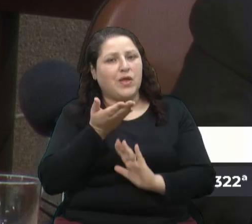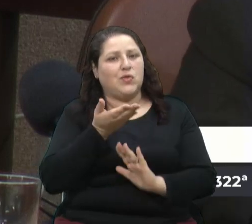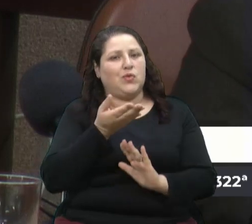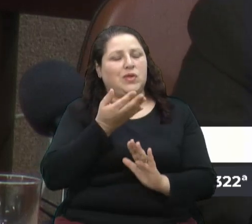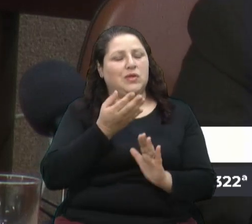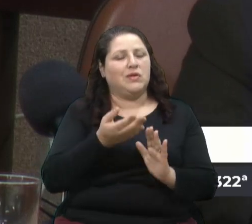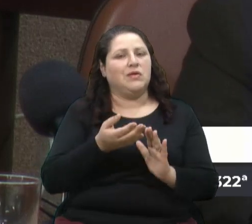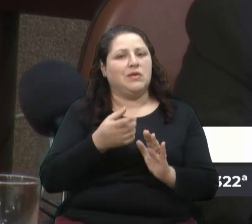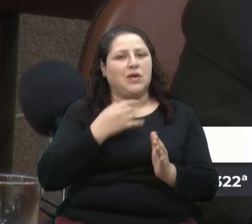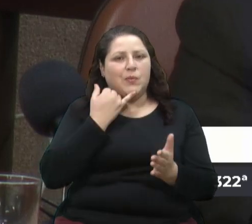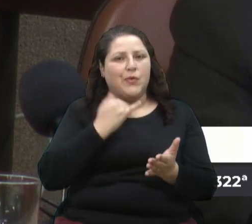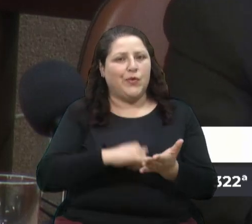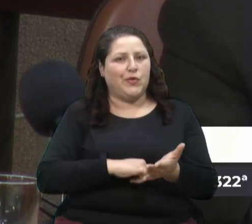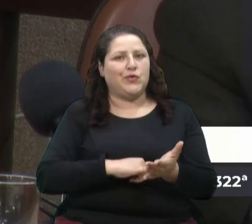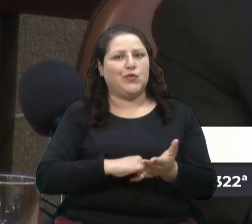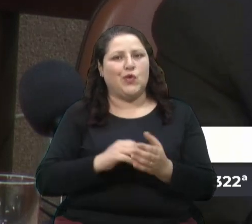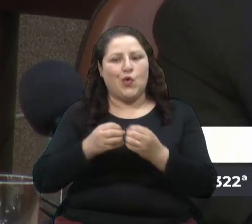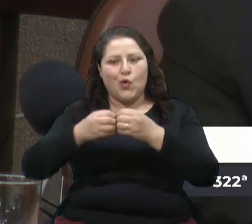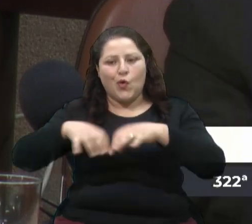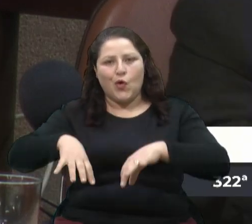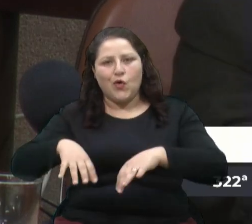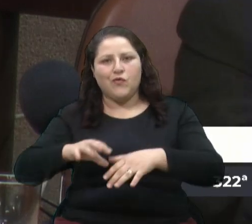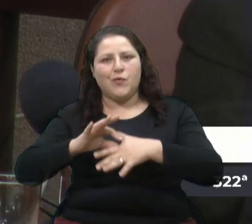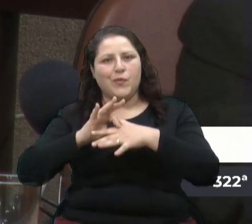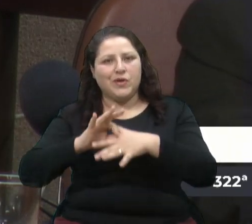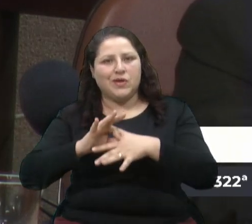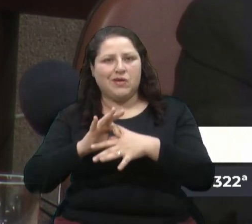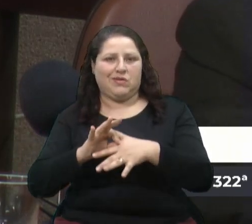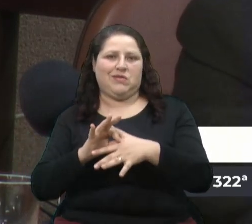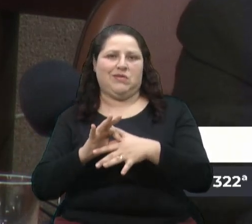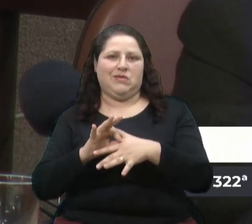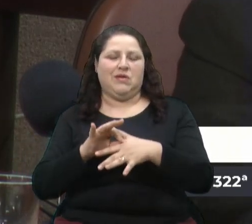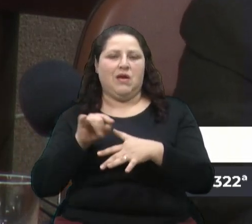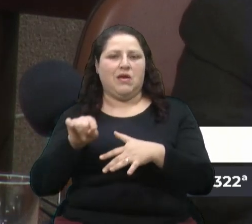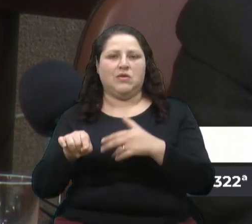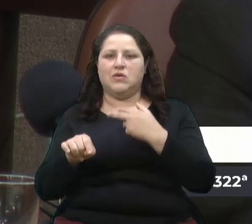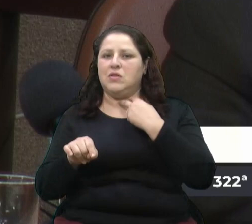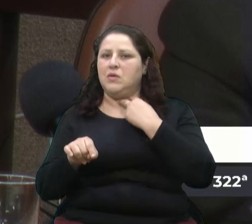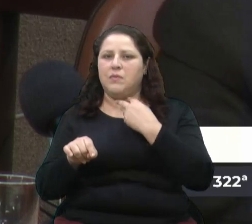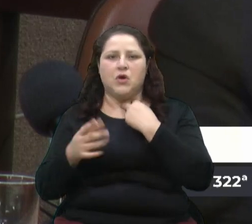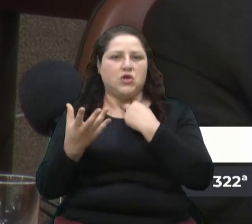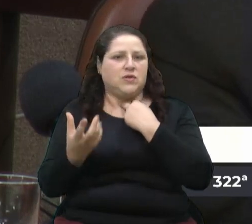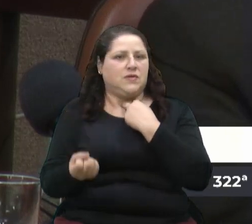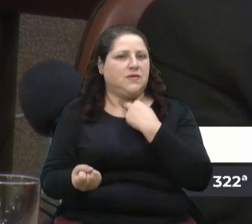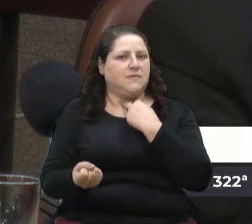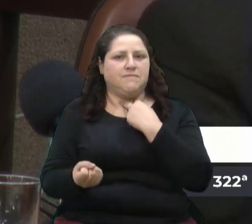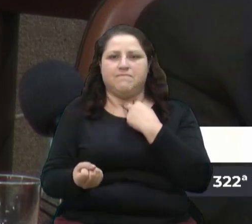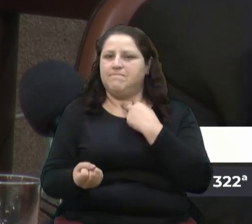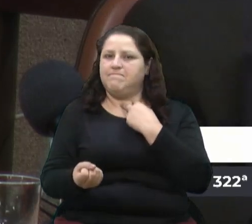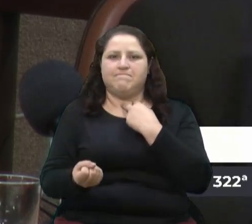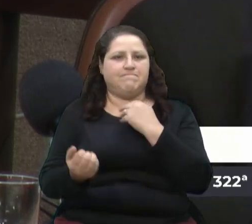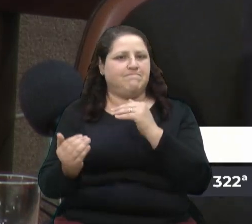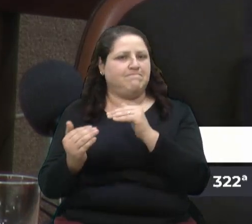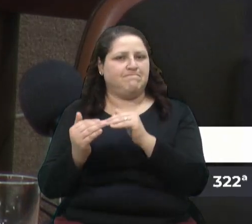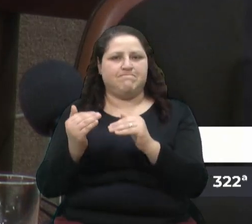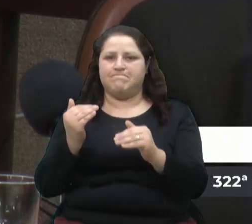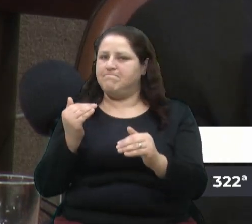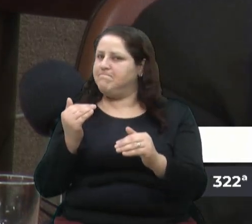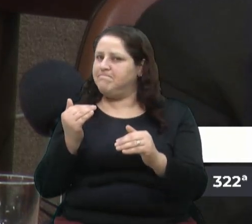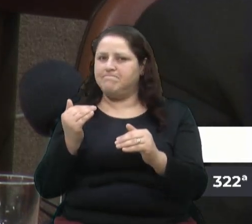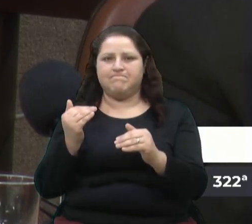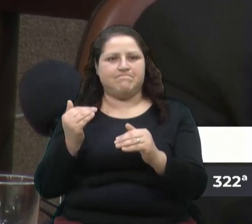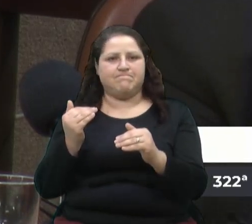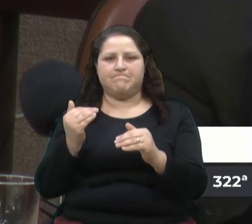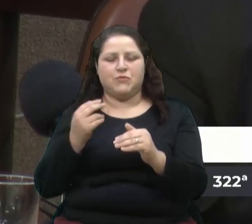Ovo. Enfim, proteína. Então, isso a gente não pode aceitar, não pode concordar, e é